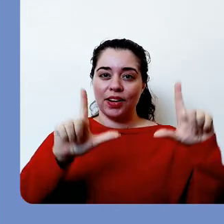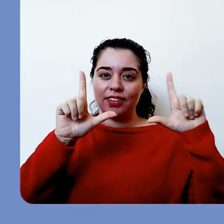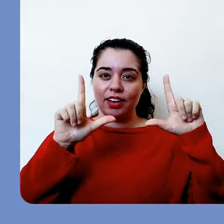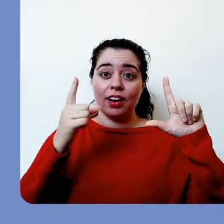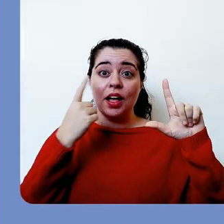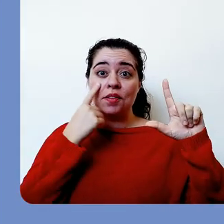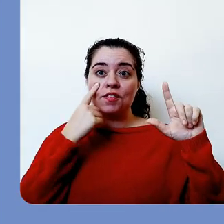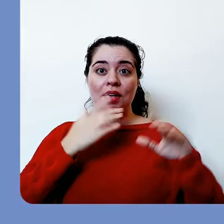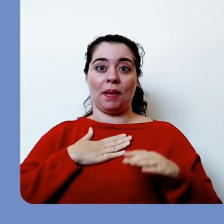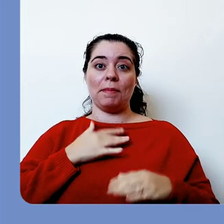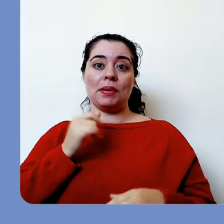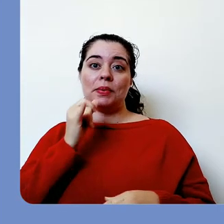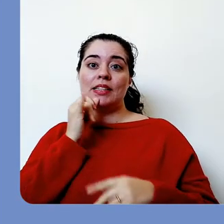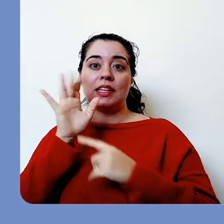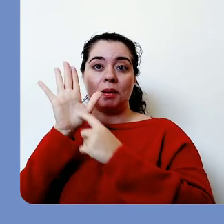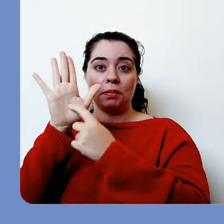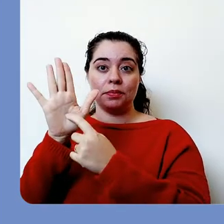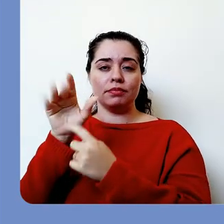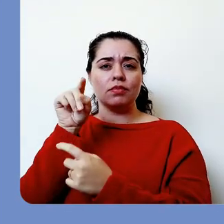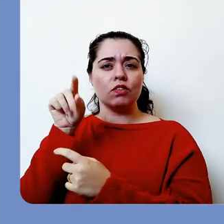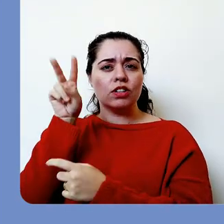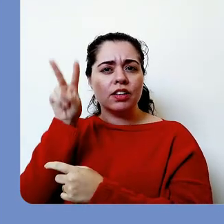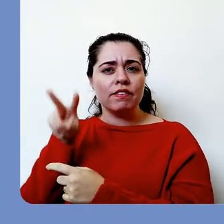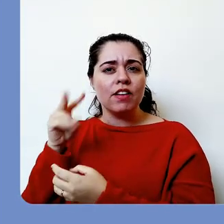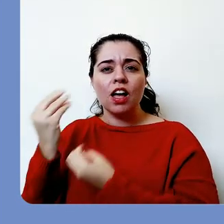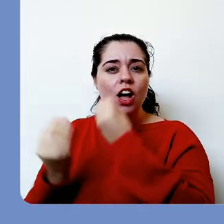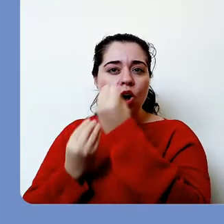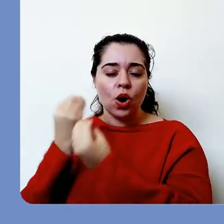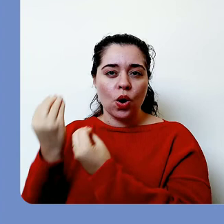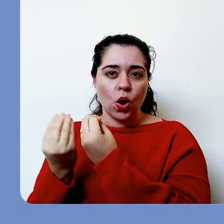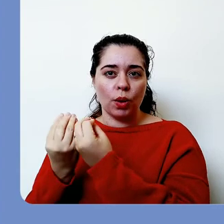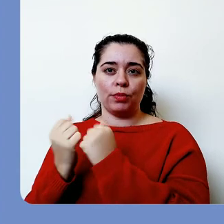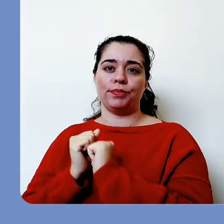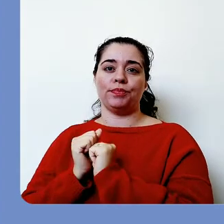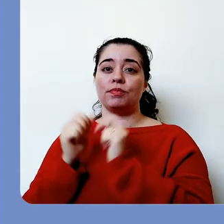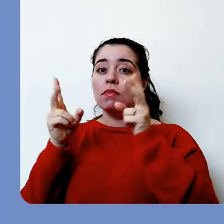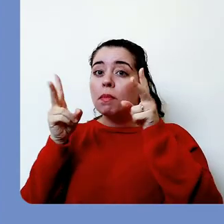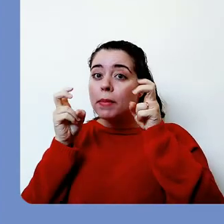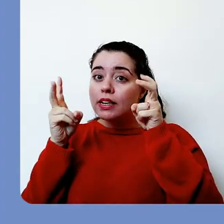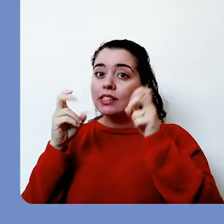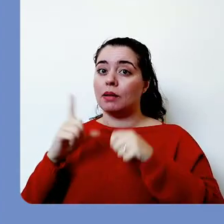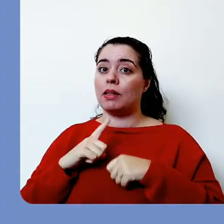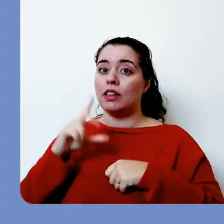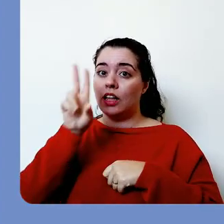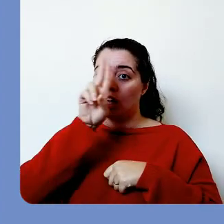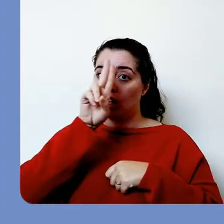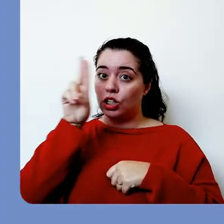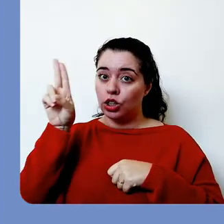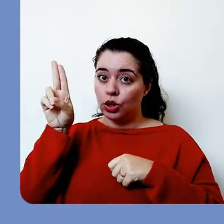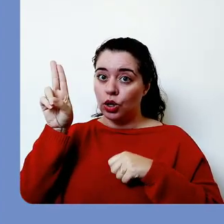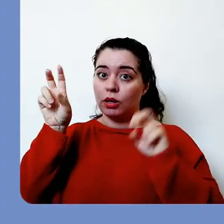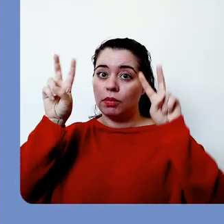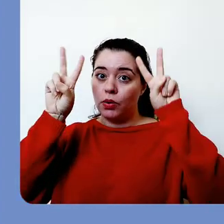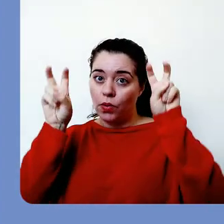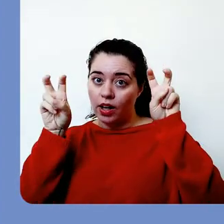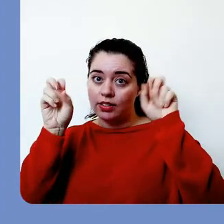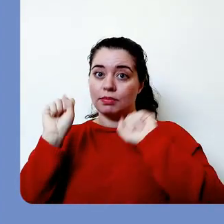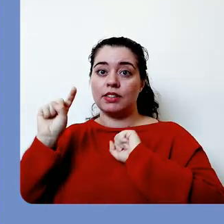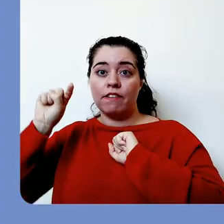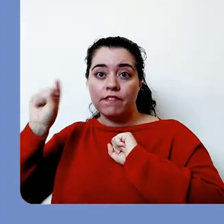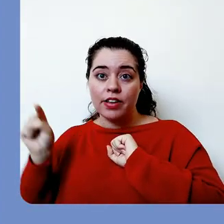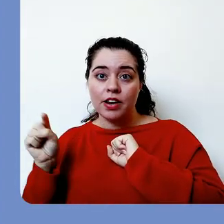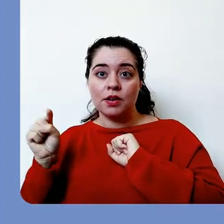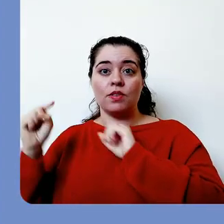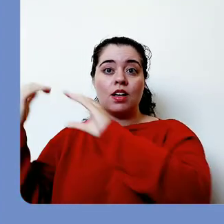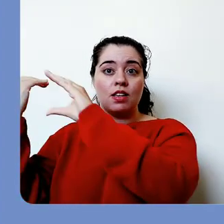exemplo para você ver como que ficaria esse arquivo. Então veja aqui que eu tenho o nome, eu tenho aqui o e-mail